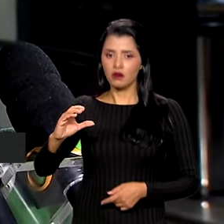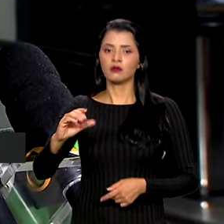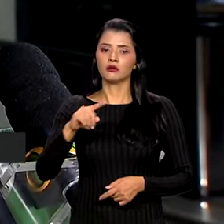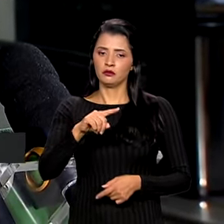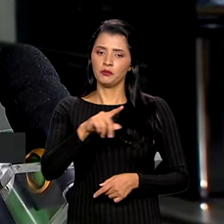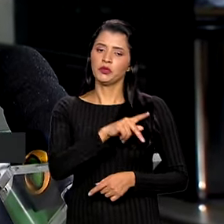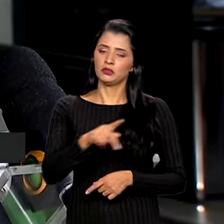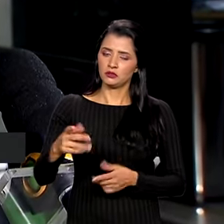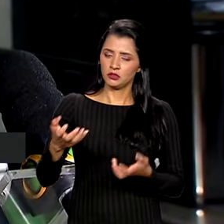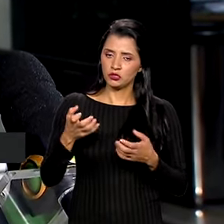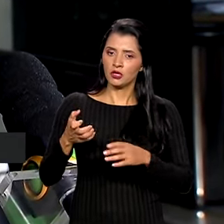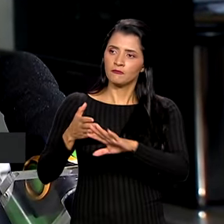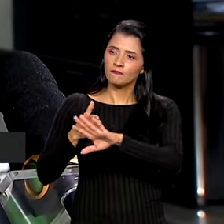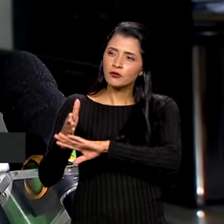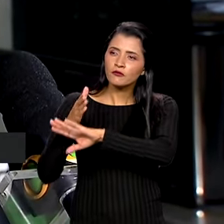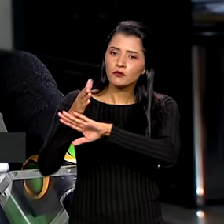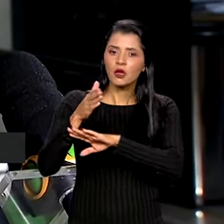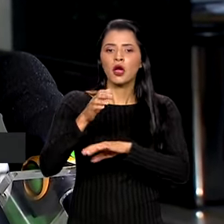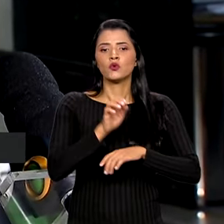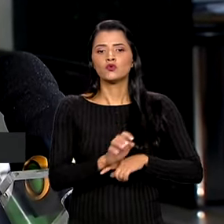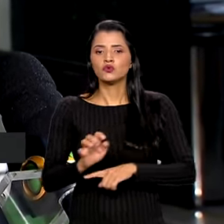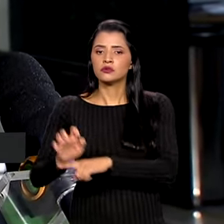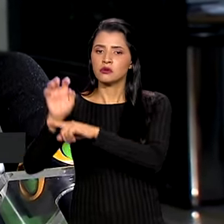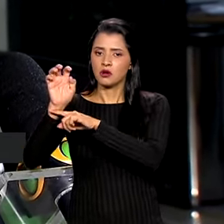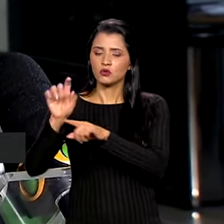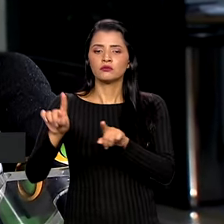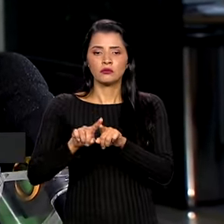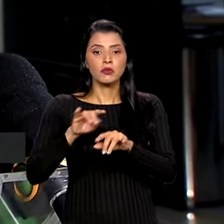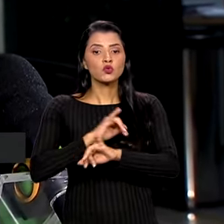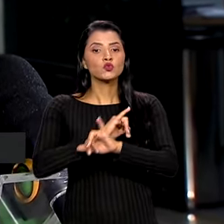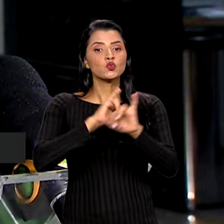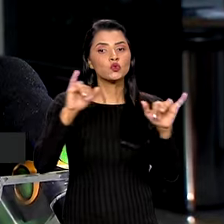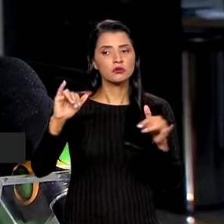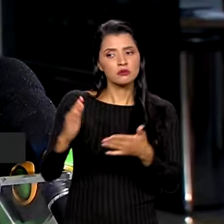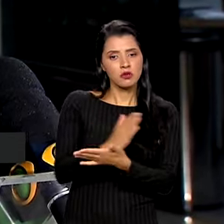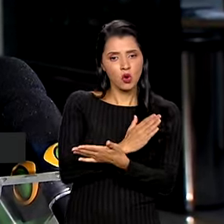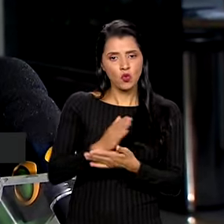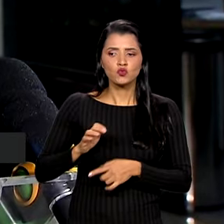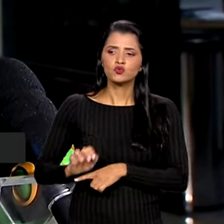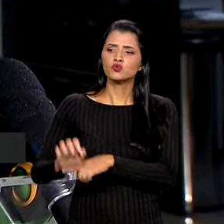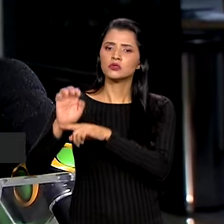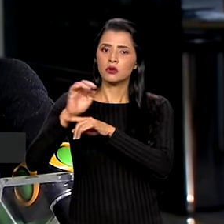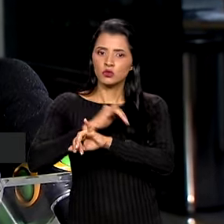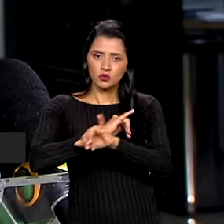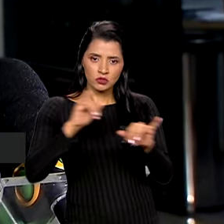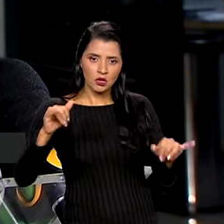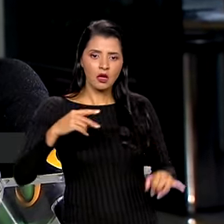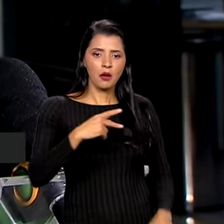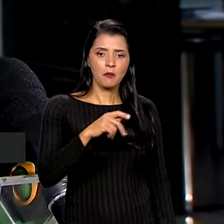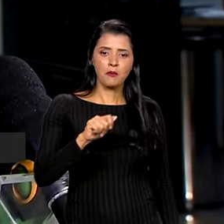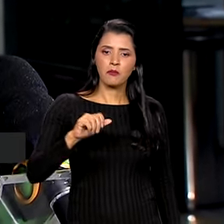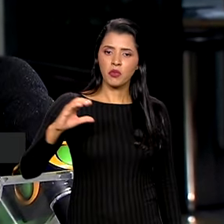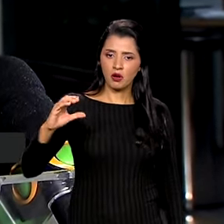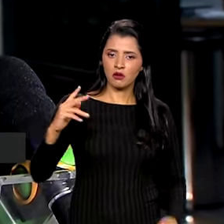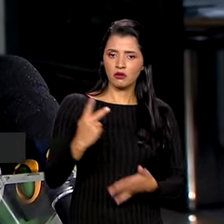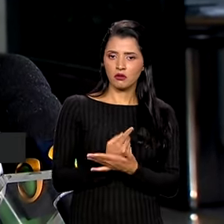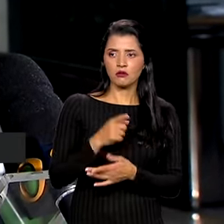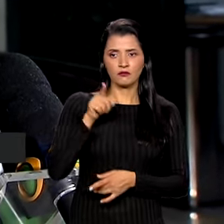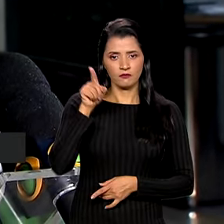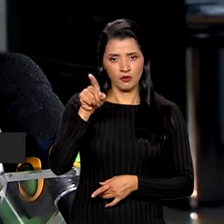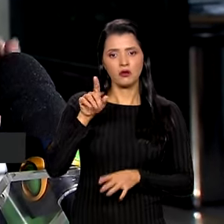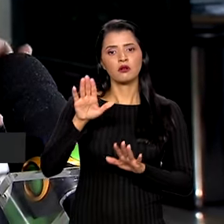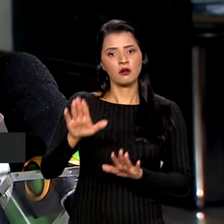as viagens nos estados, anunciando também, né? Em alguns estados, o PAC que vai ocorrer lá, né?